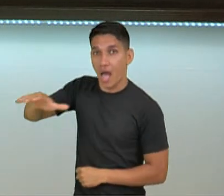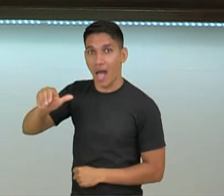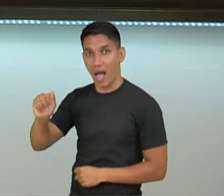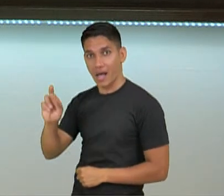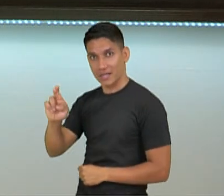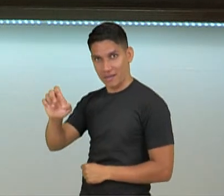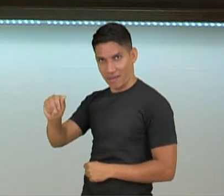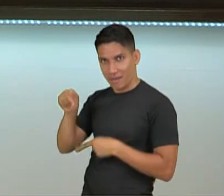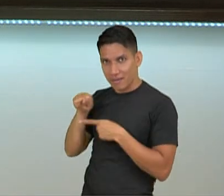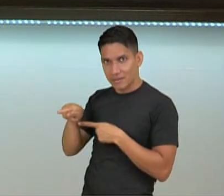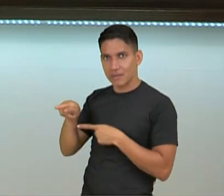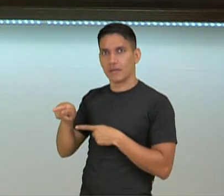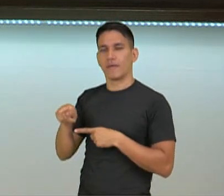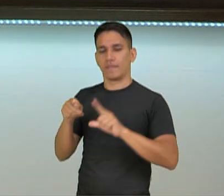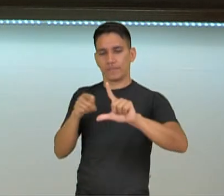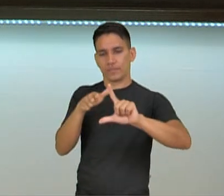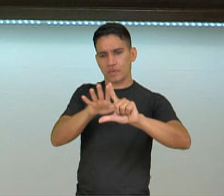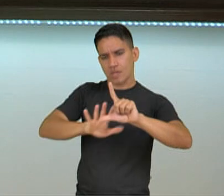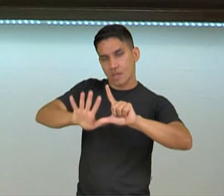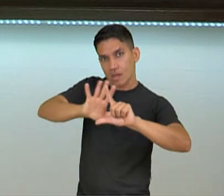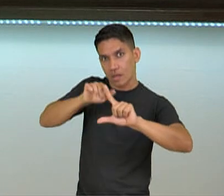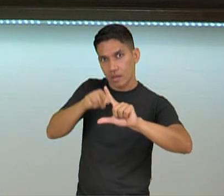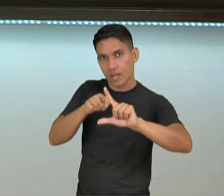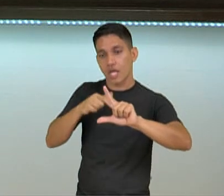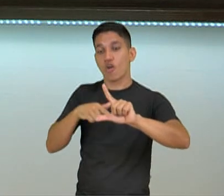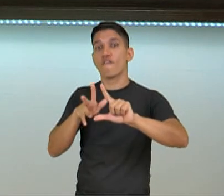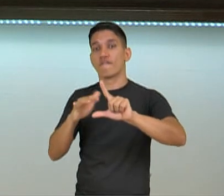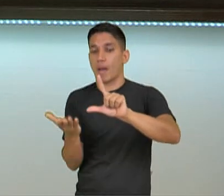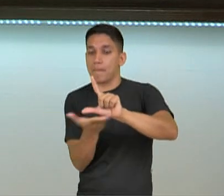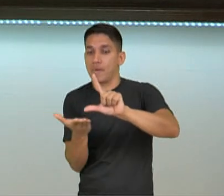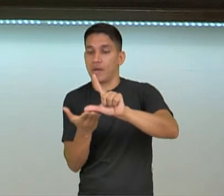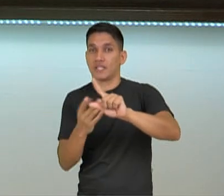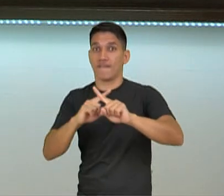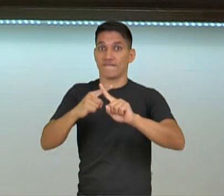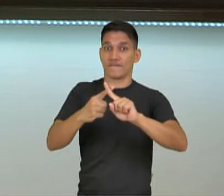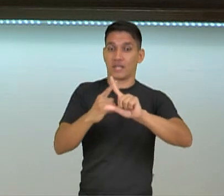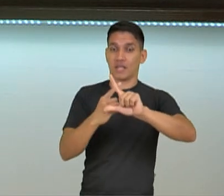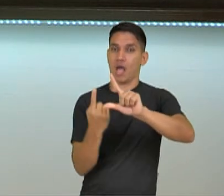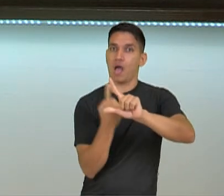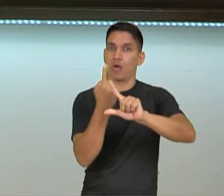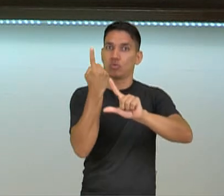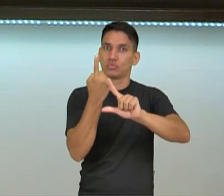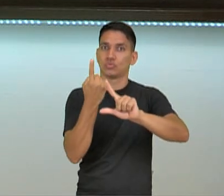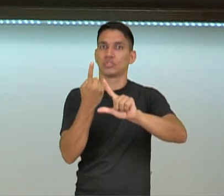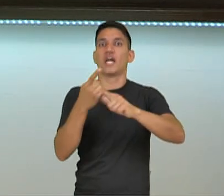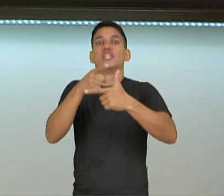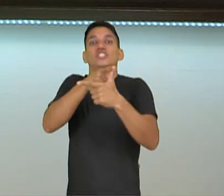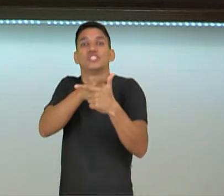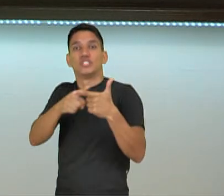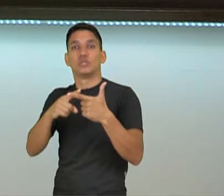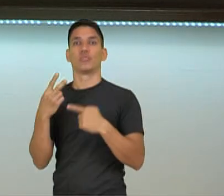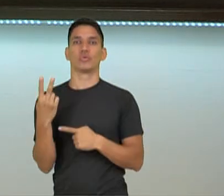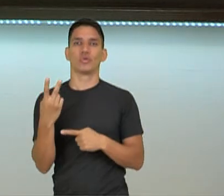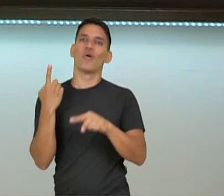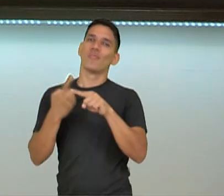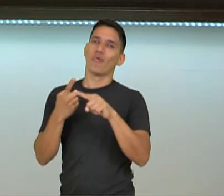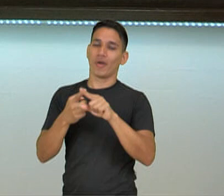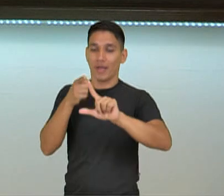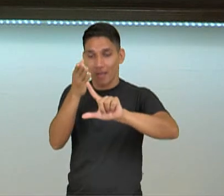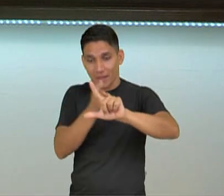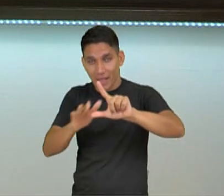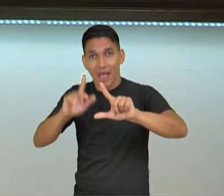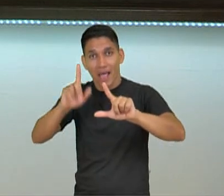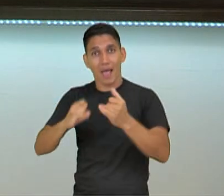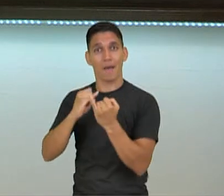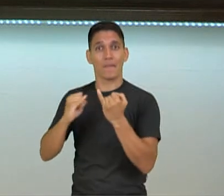é do que eu pegar base, vezes altura e dividir por dois, porque o triângulo é a metade do quadrilátero,